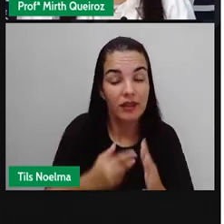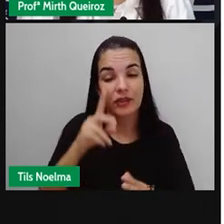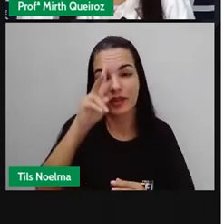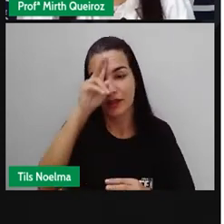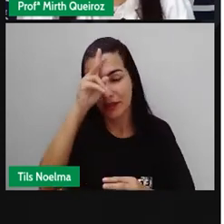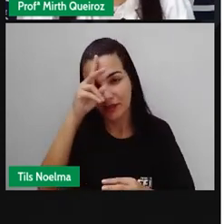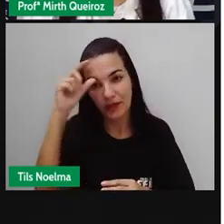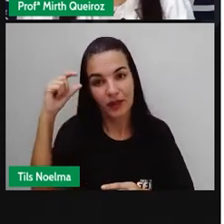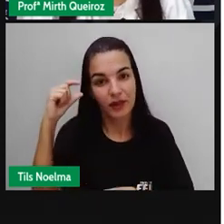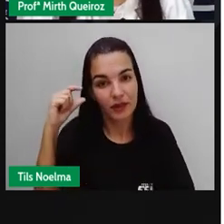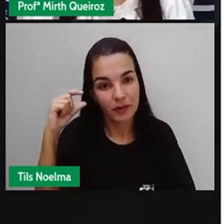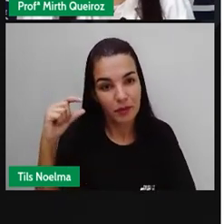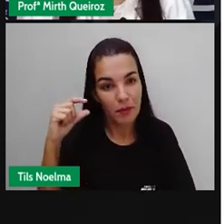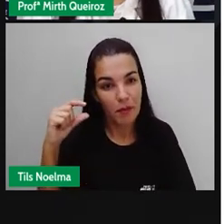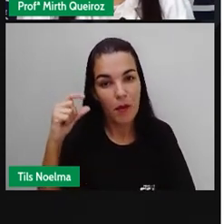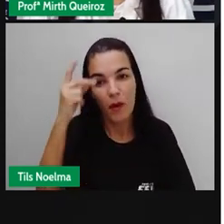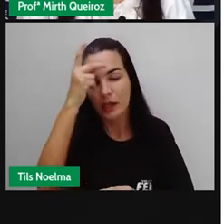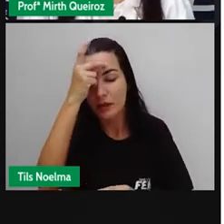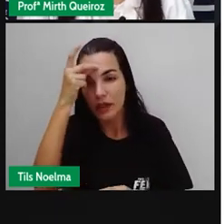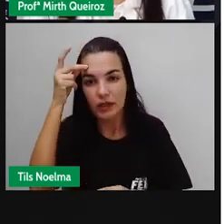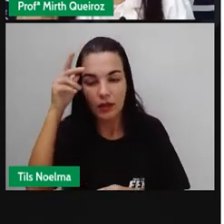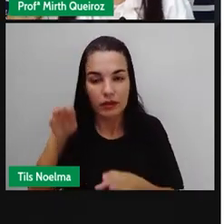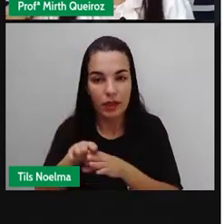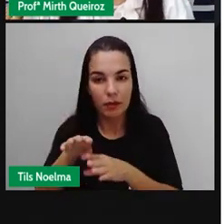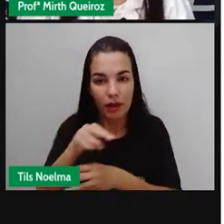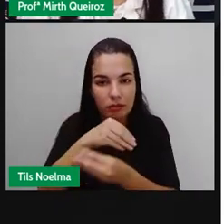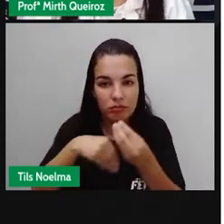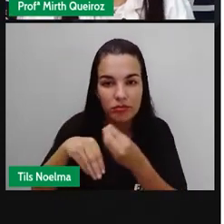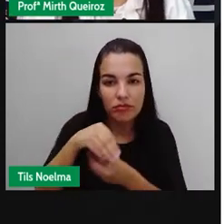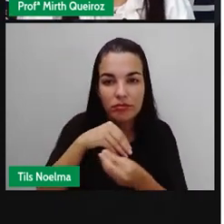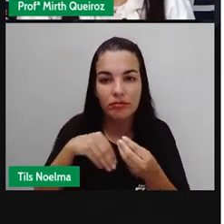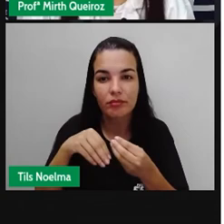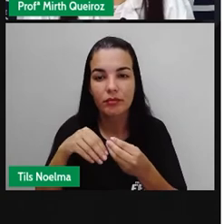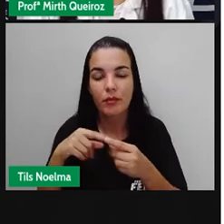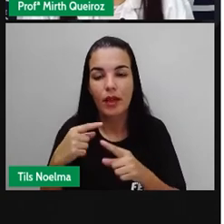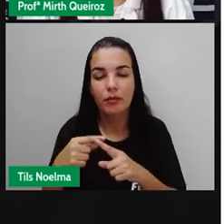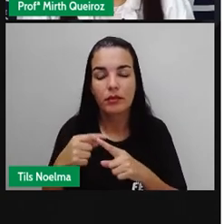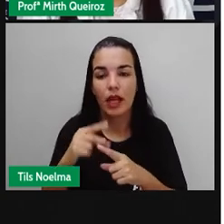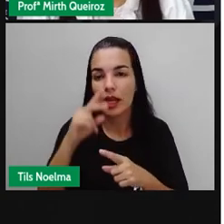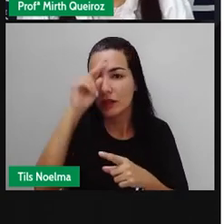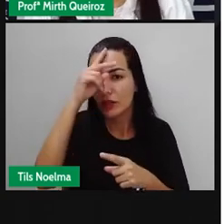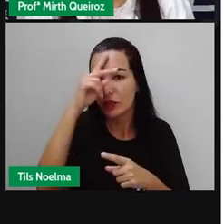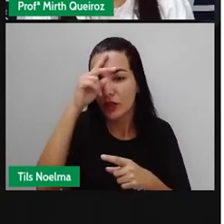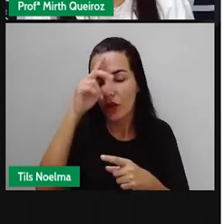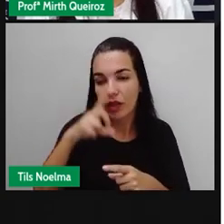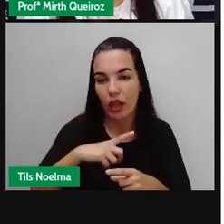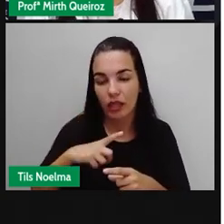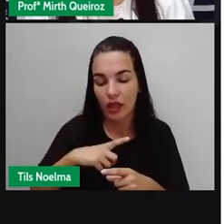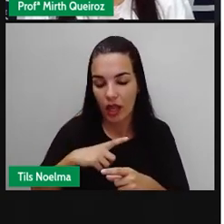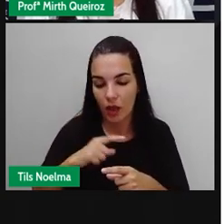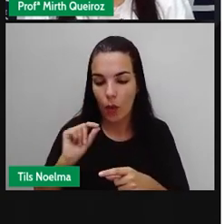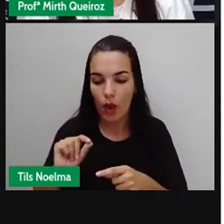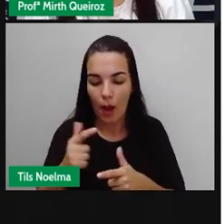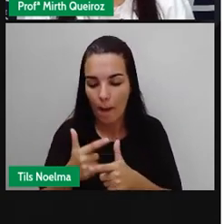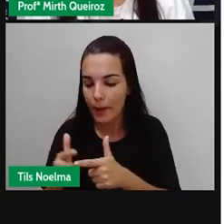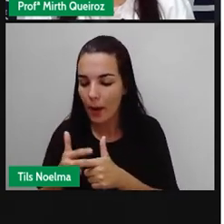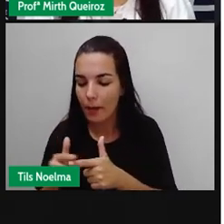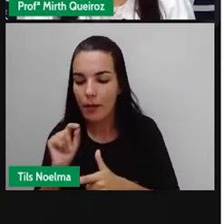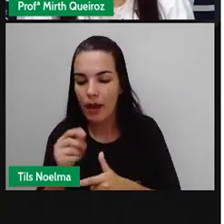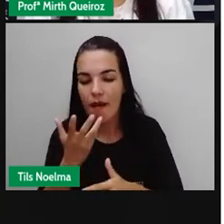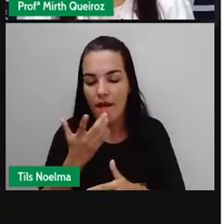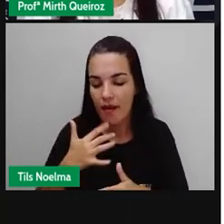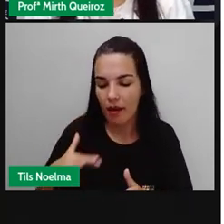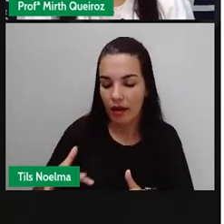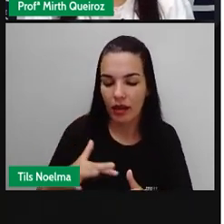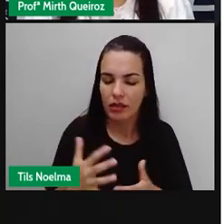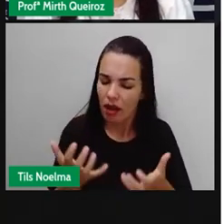personagens, poucos personagens ali envolvidos, a história se passa ao redor de um conflito aí, essa criança que